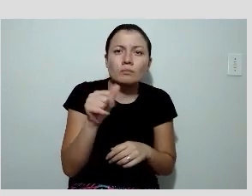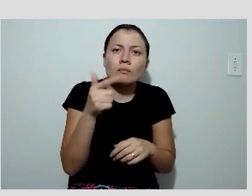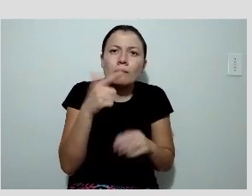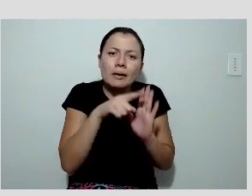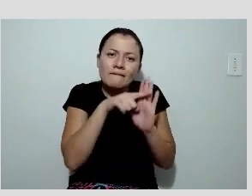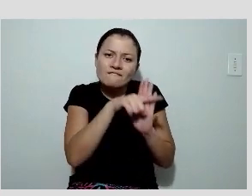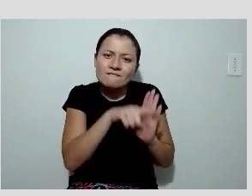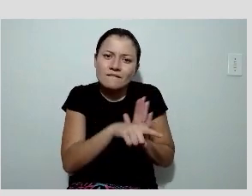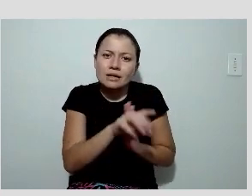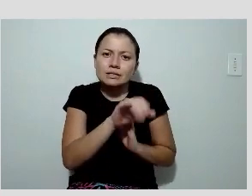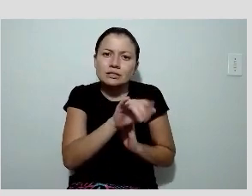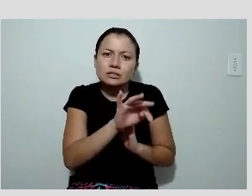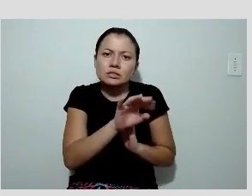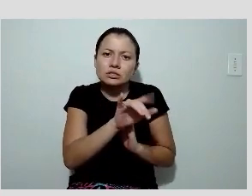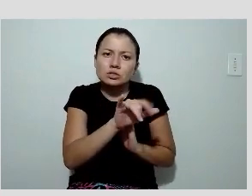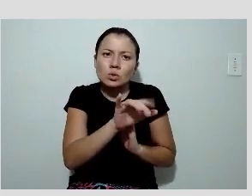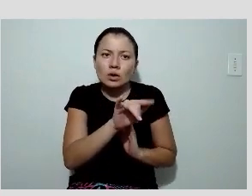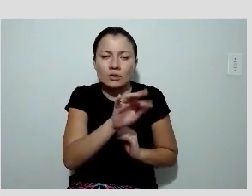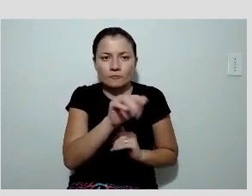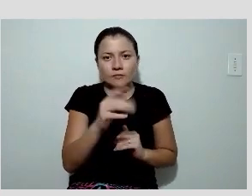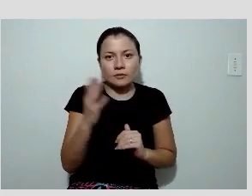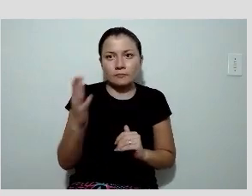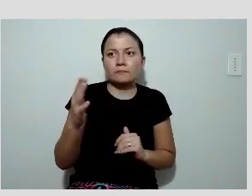reserva de fluxo. Dr. Paulo?